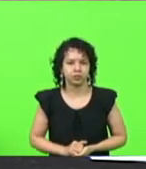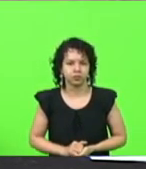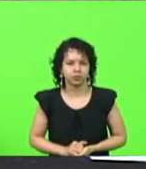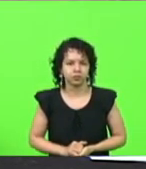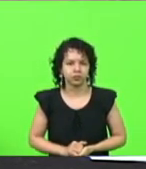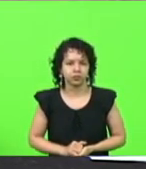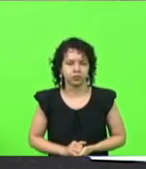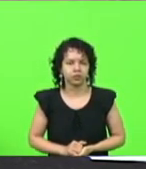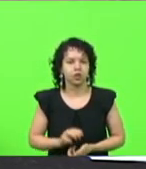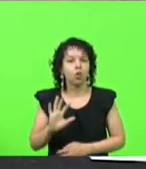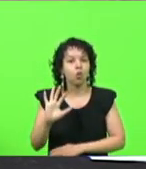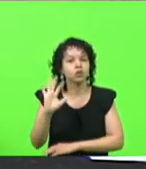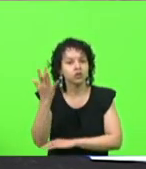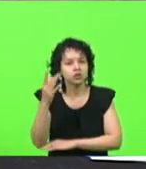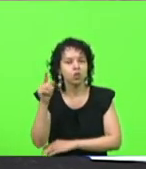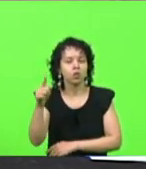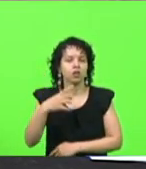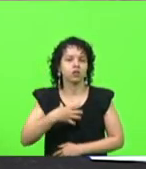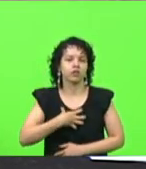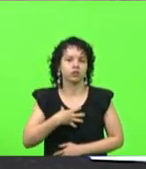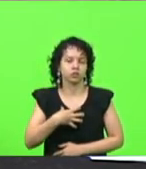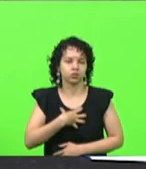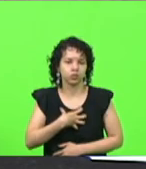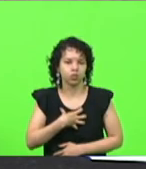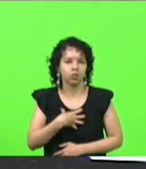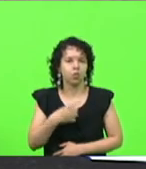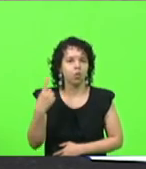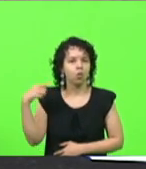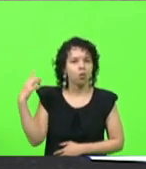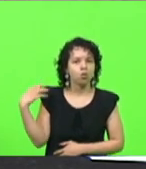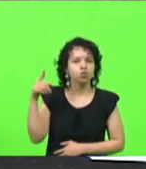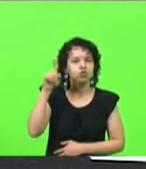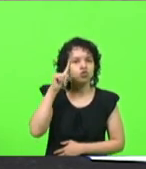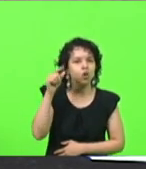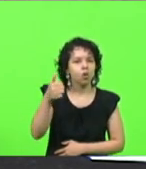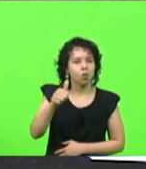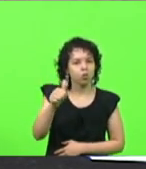isso foi em Salvador, no último dia 11, como disse,